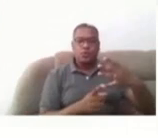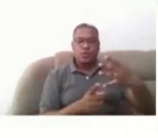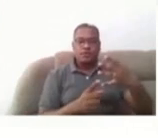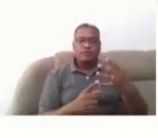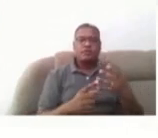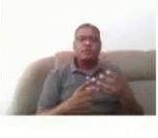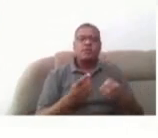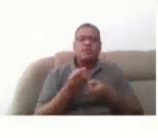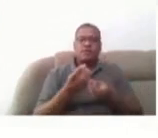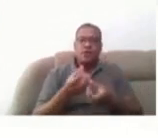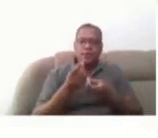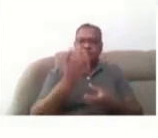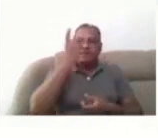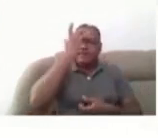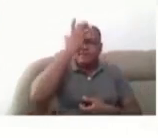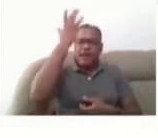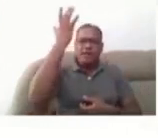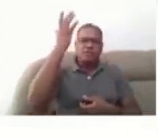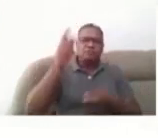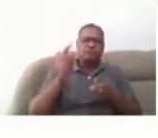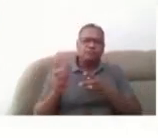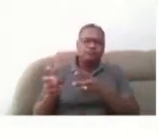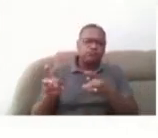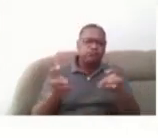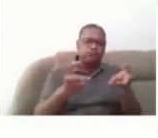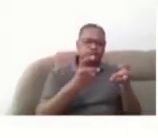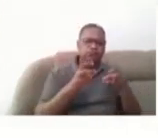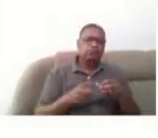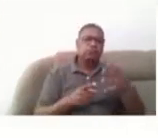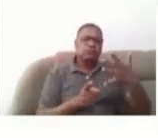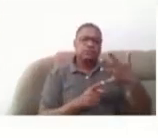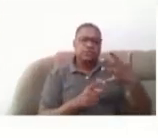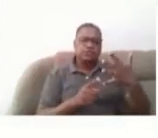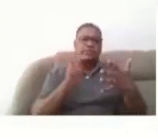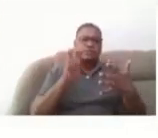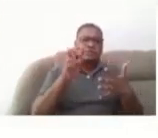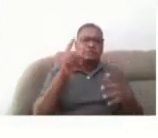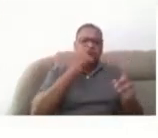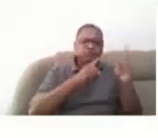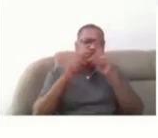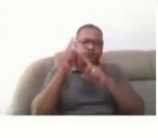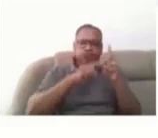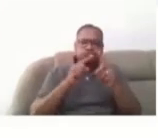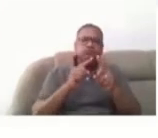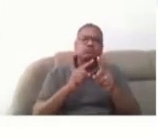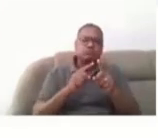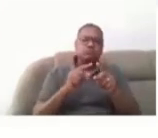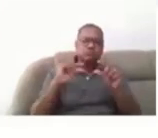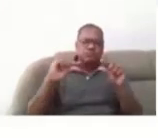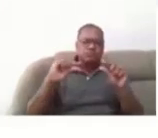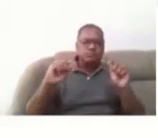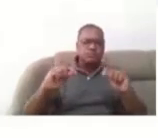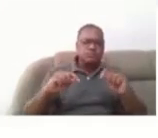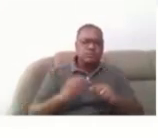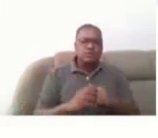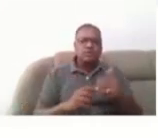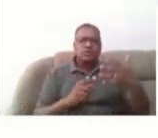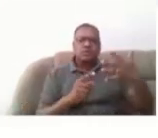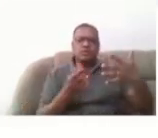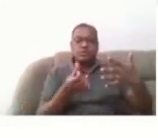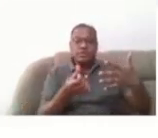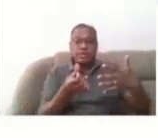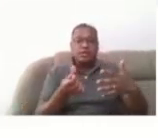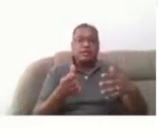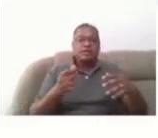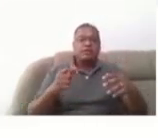informação de face-percepção, quinto, tolerância ao erro, sexto, baixo esforço físico, sétimo,